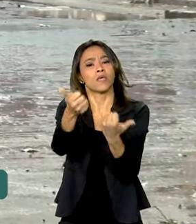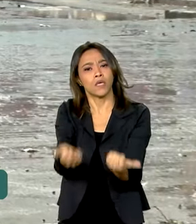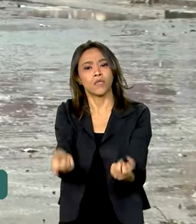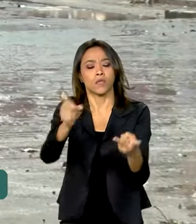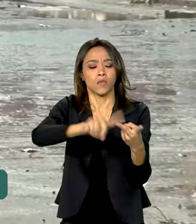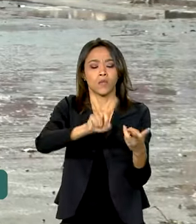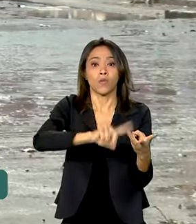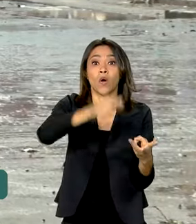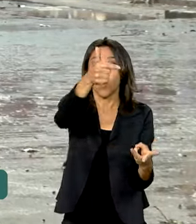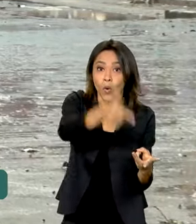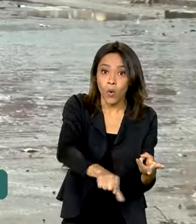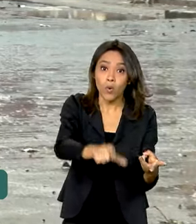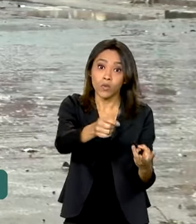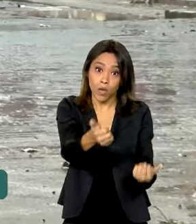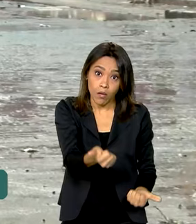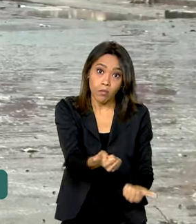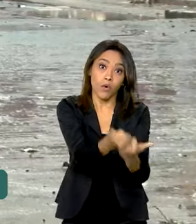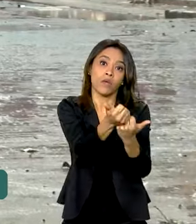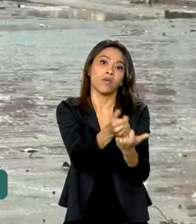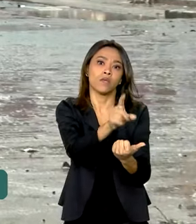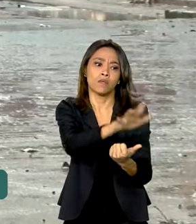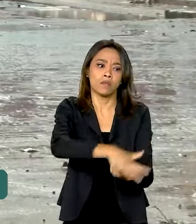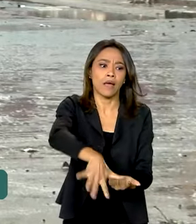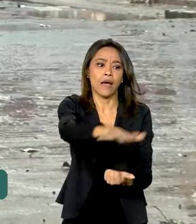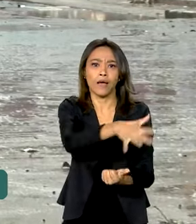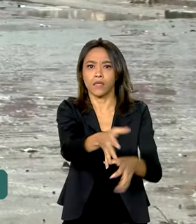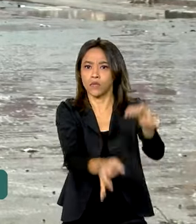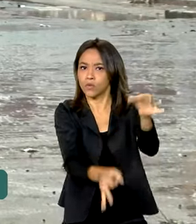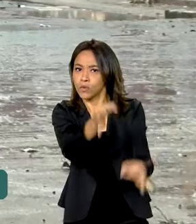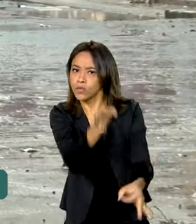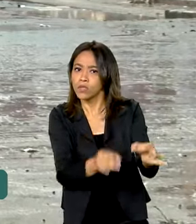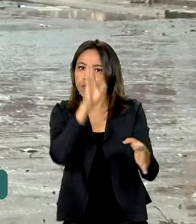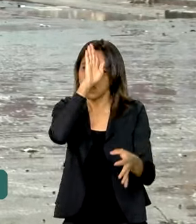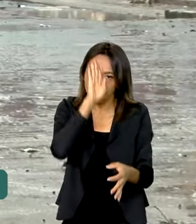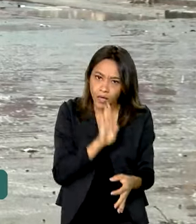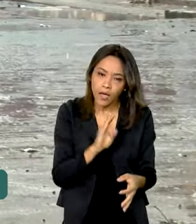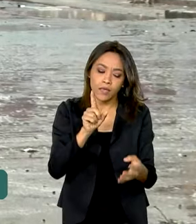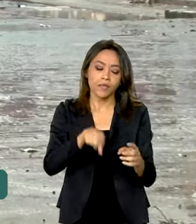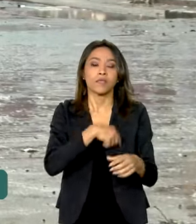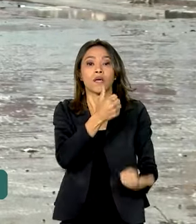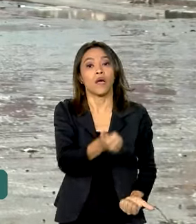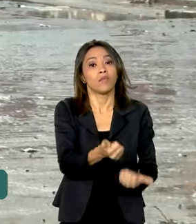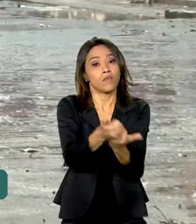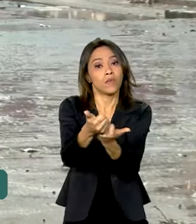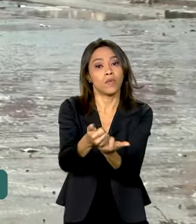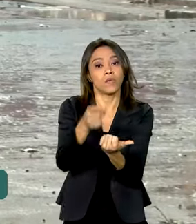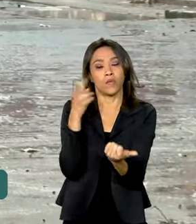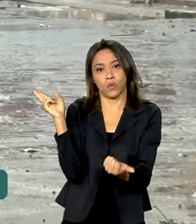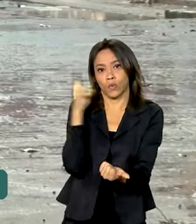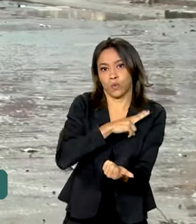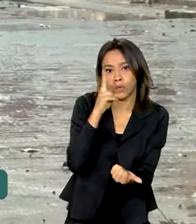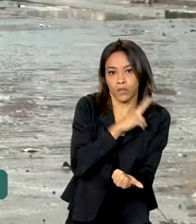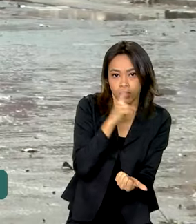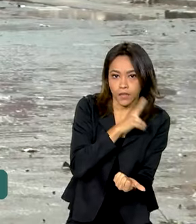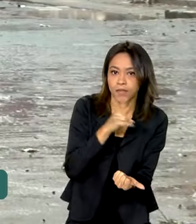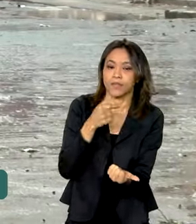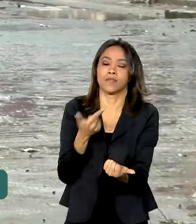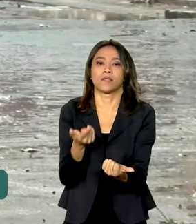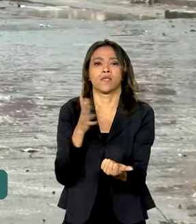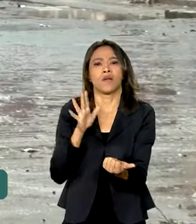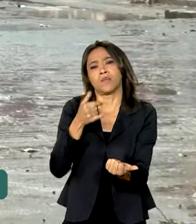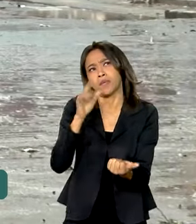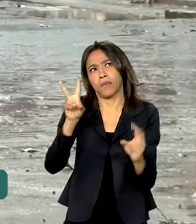O fortalecimento da assistência jurídica integral e gratuita, suporte aos serviços de emergência e conectividade,